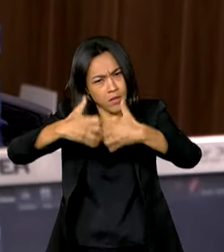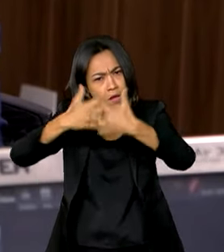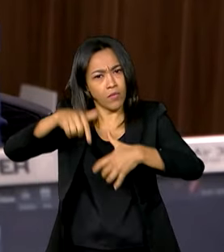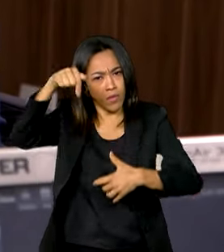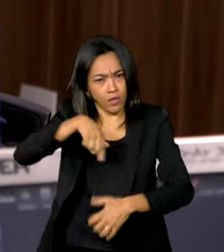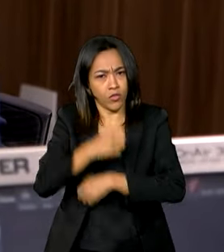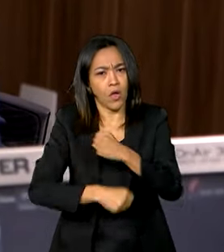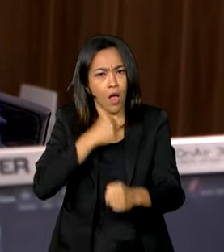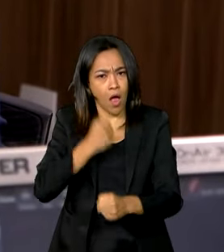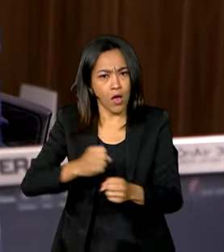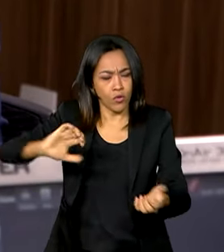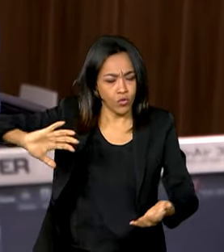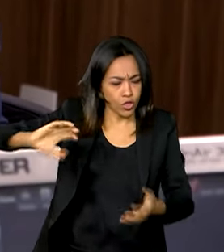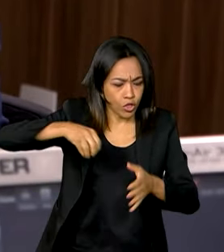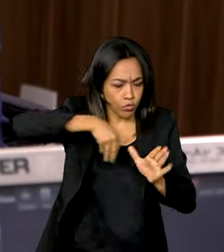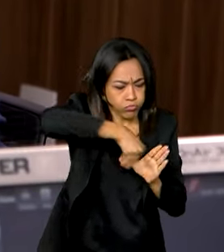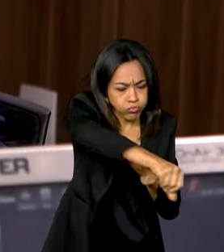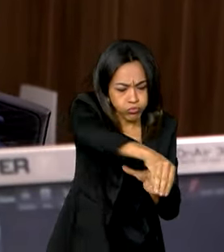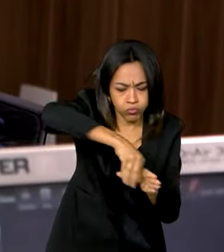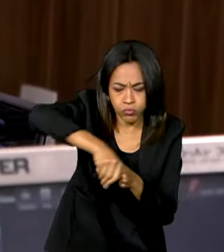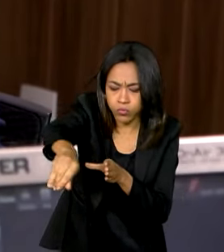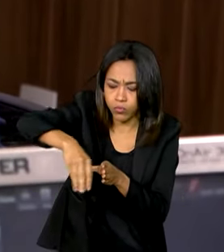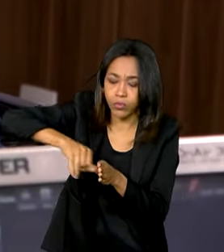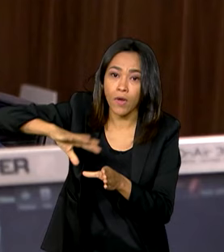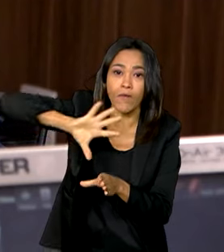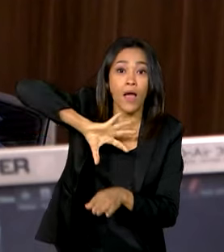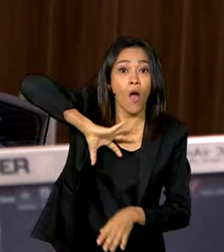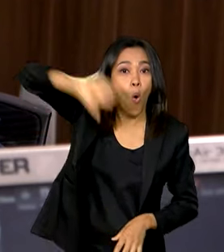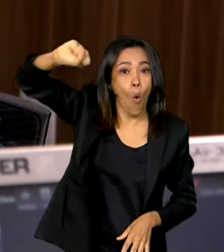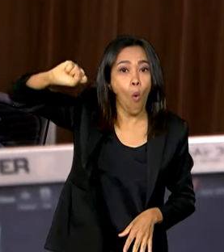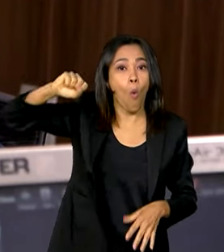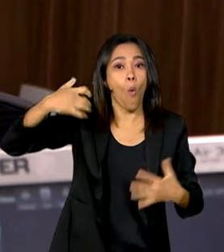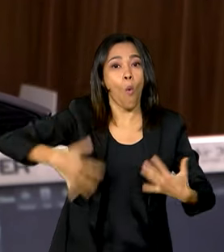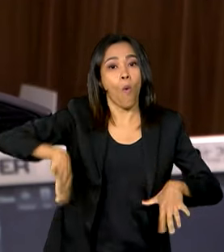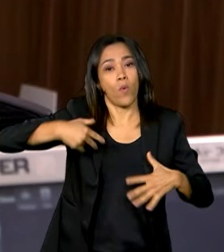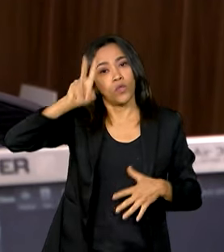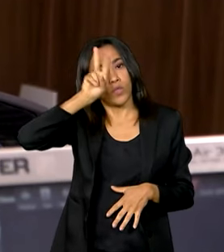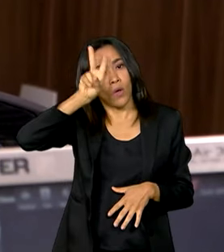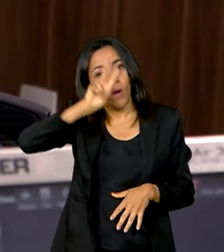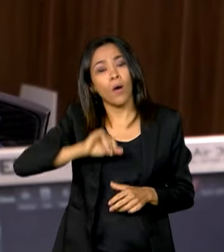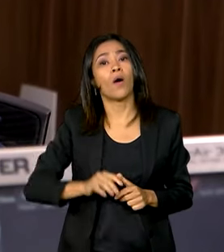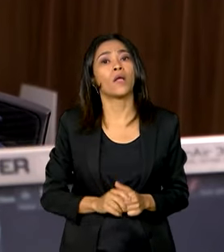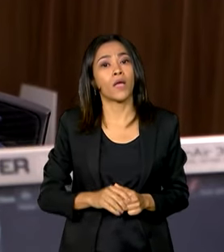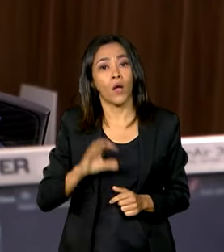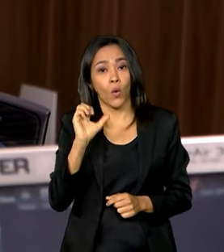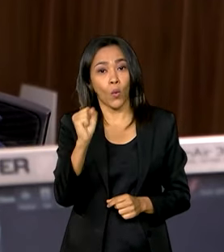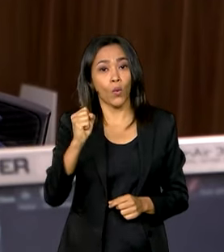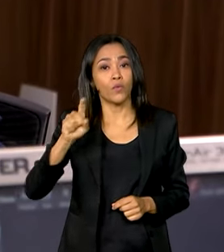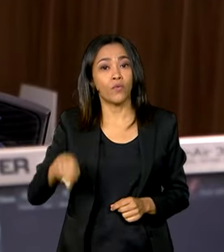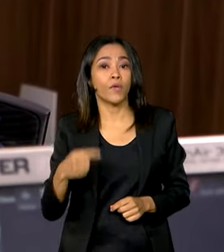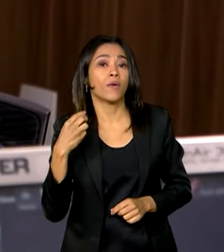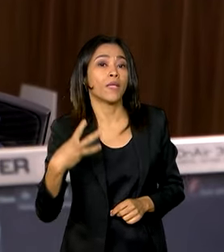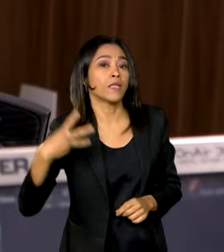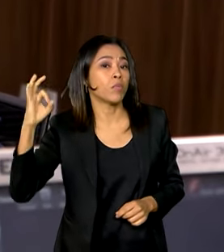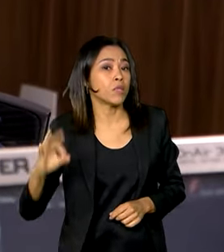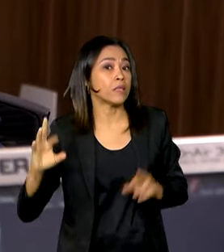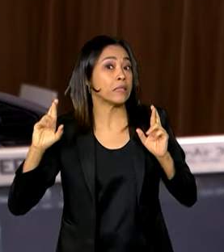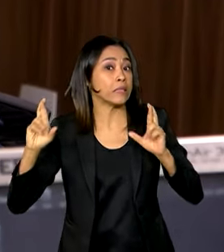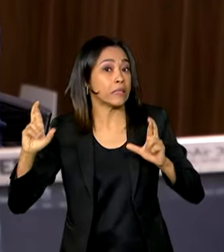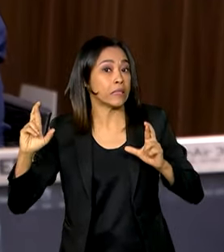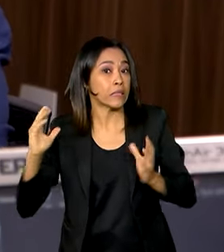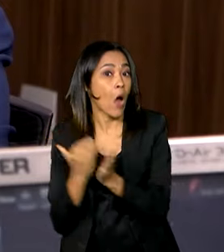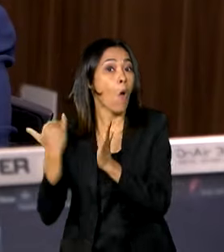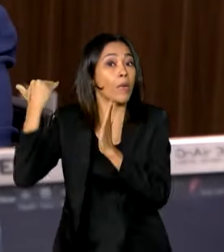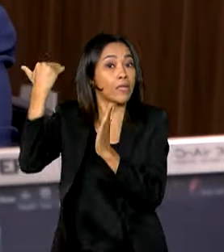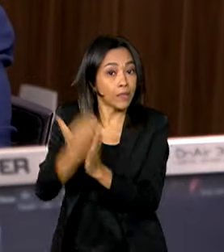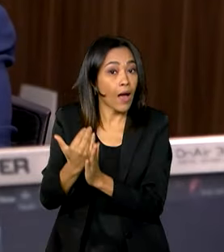em se confirmando, será a safra histórica. Além dos 8,3% que a expectativa de aumento é